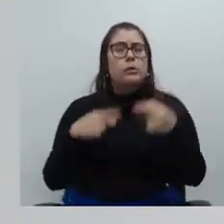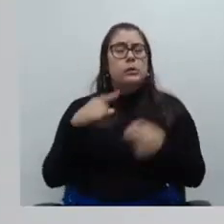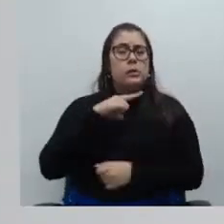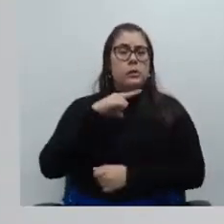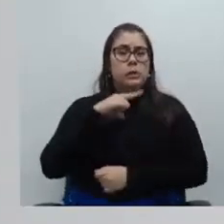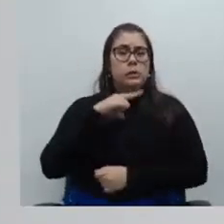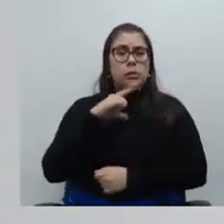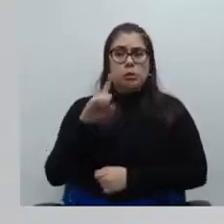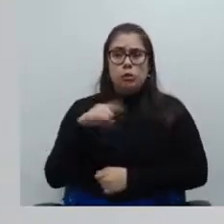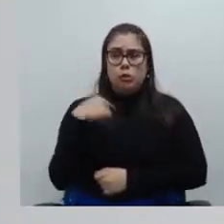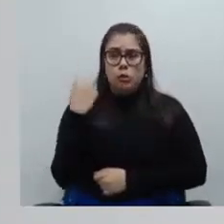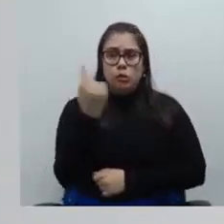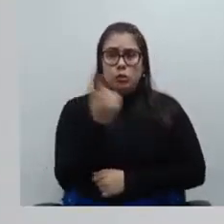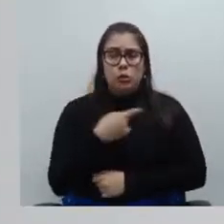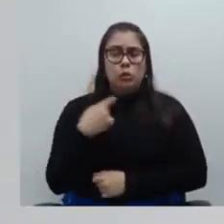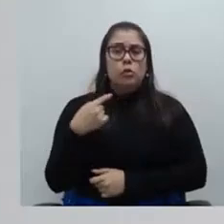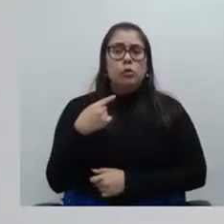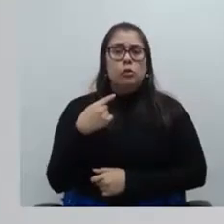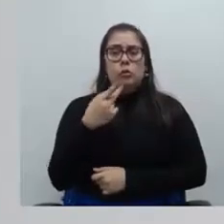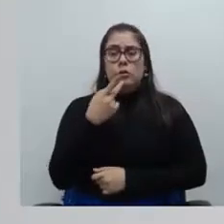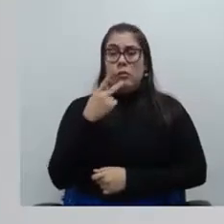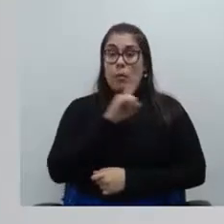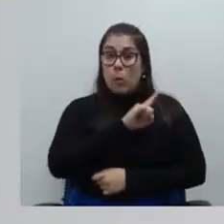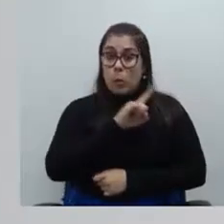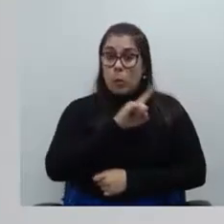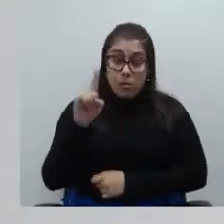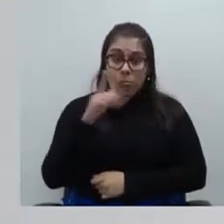abertos e se nós negamos a inscrição para alguém